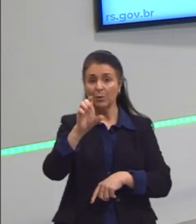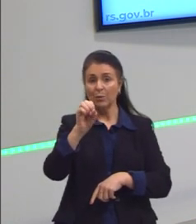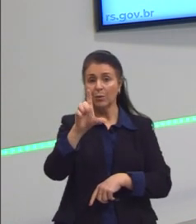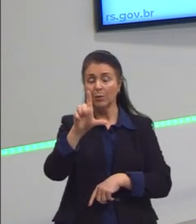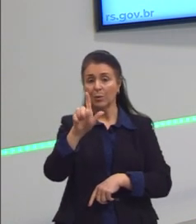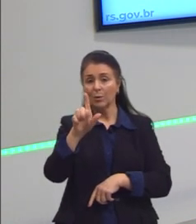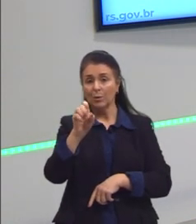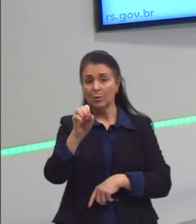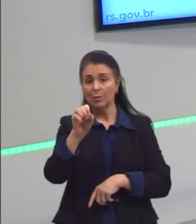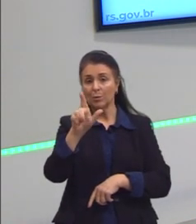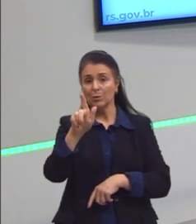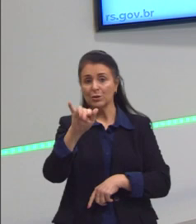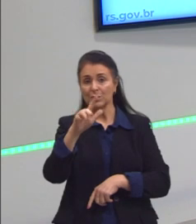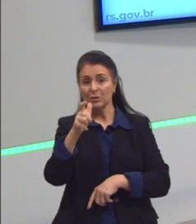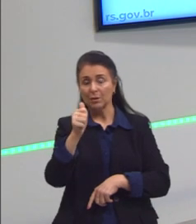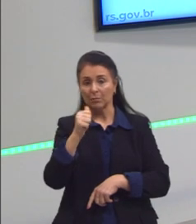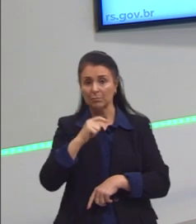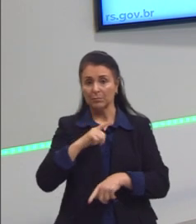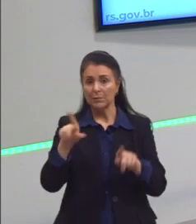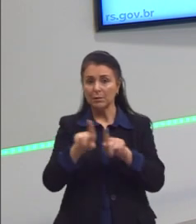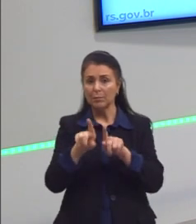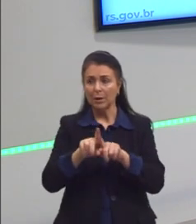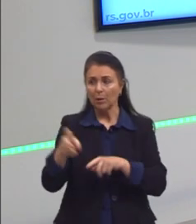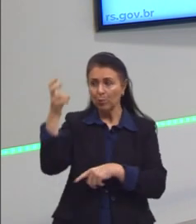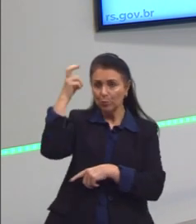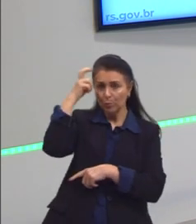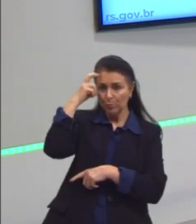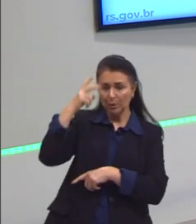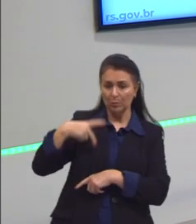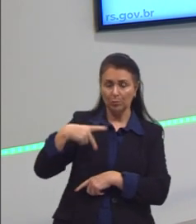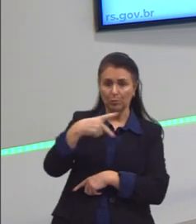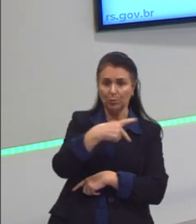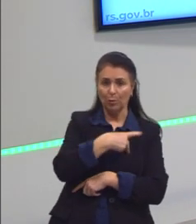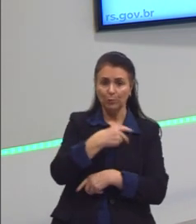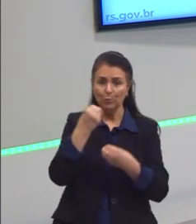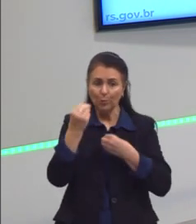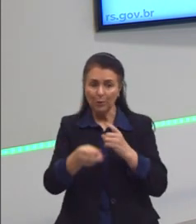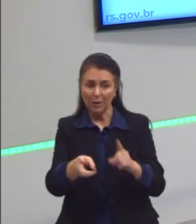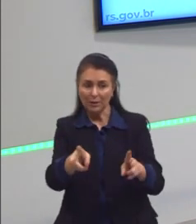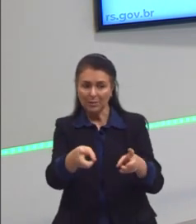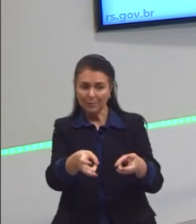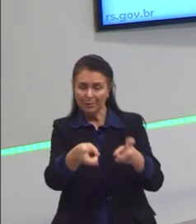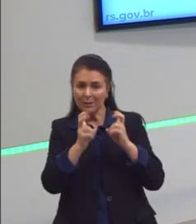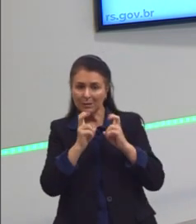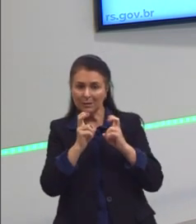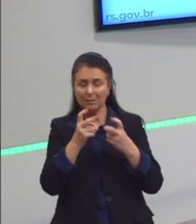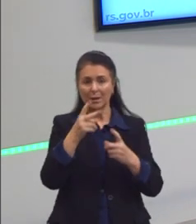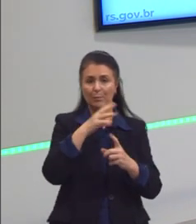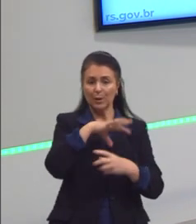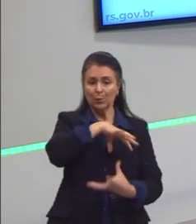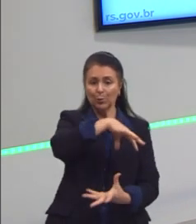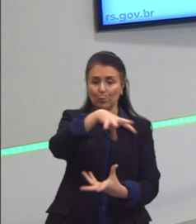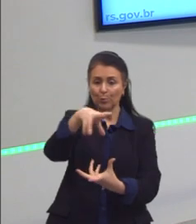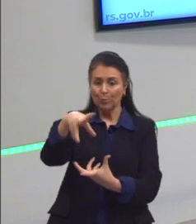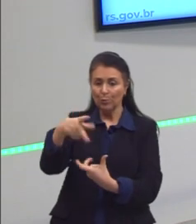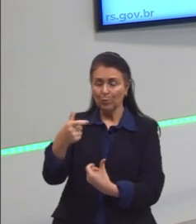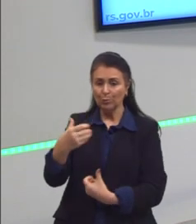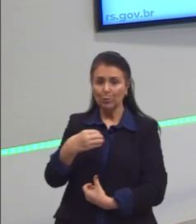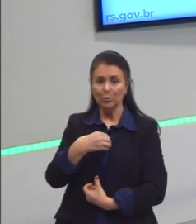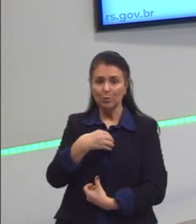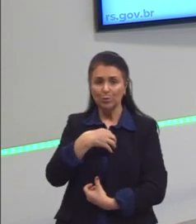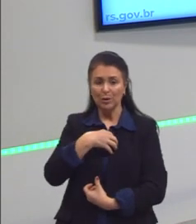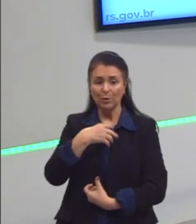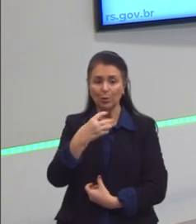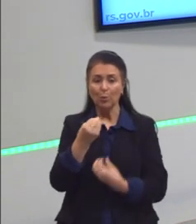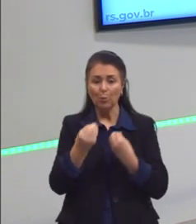cultura deles. Como é que eles veem o mundo? Como é que eles concebem esse mundo em que eles vivem? Que eles têm uma concepção